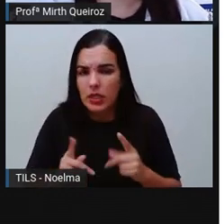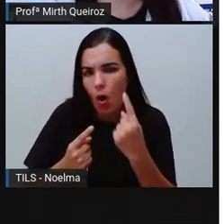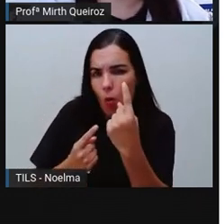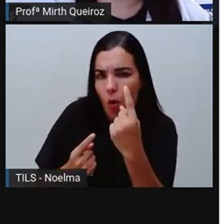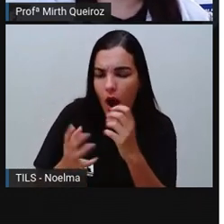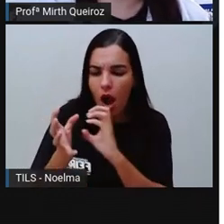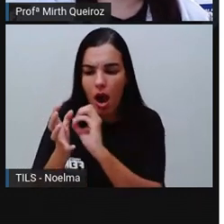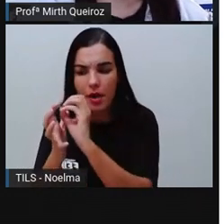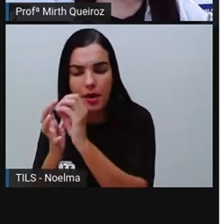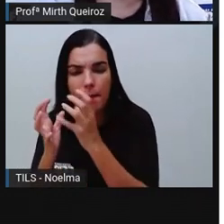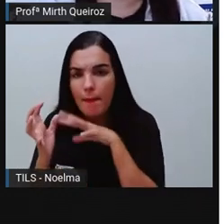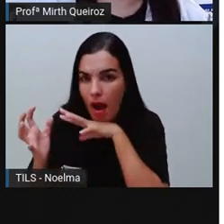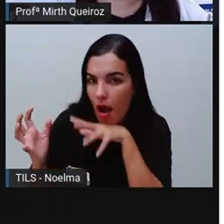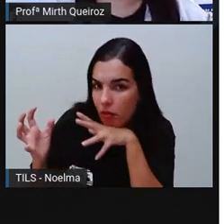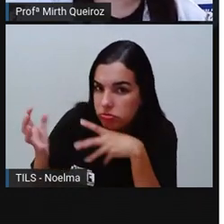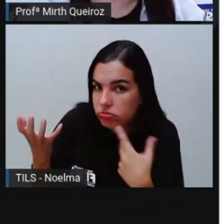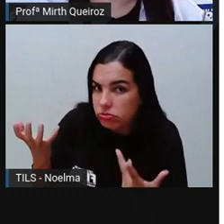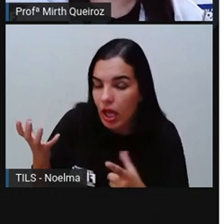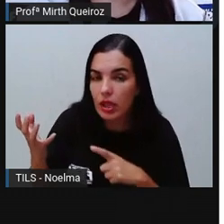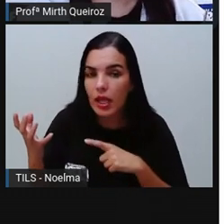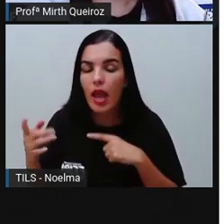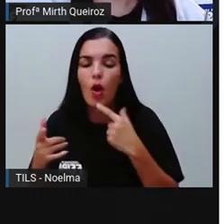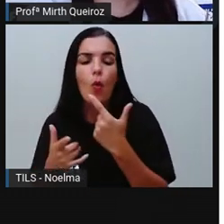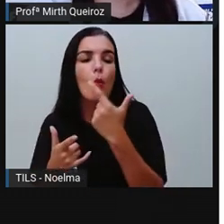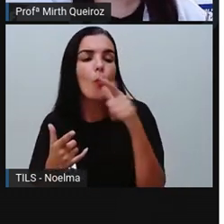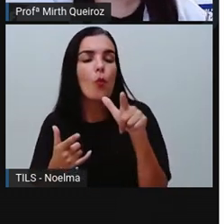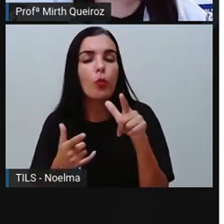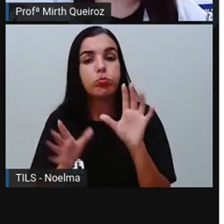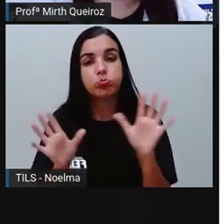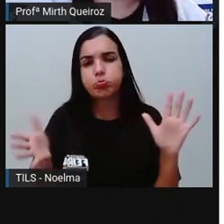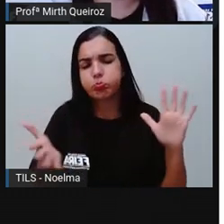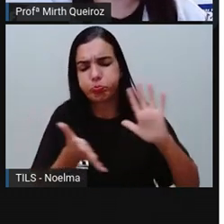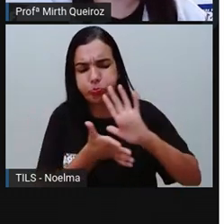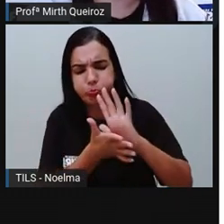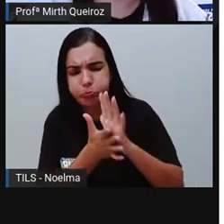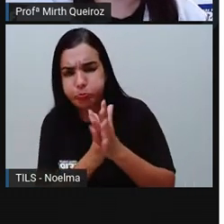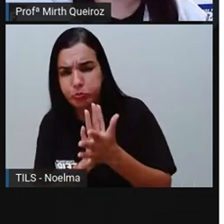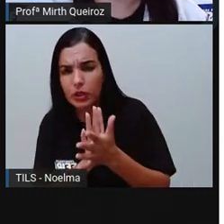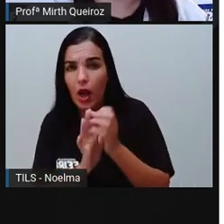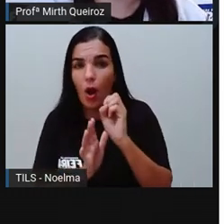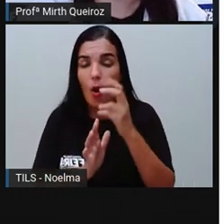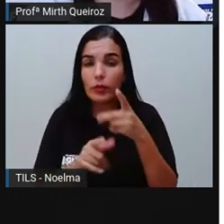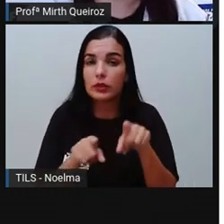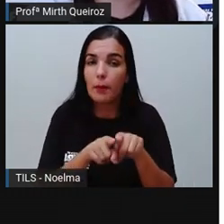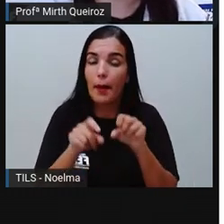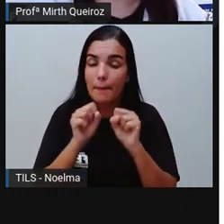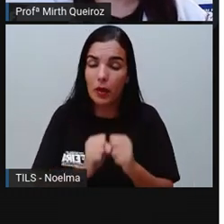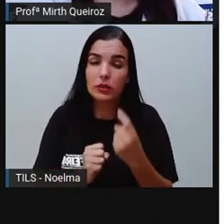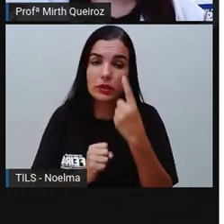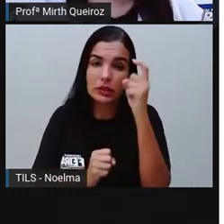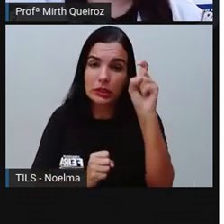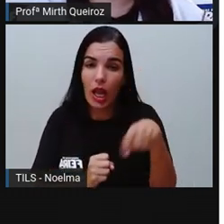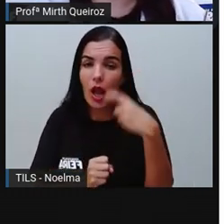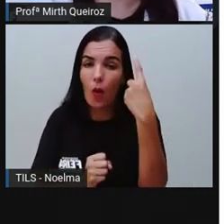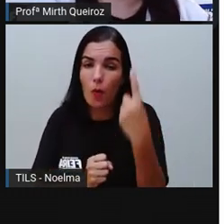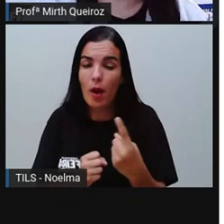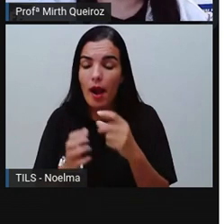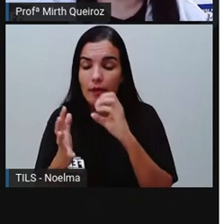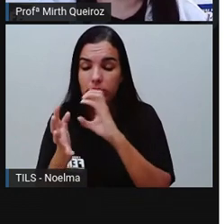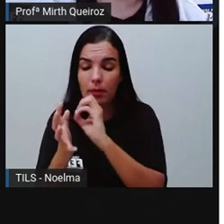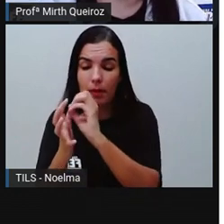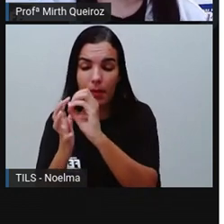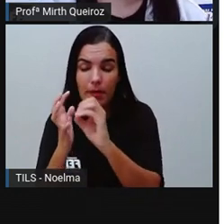uma espécie e extinção ou extinções, porque pode ser mais de uma espécie, né? De outras